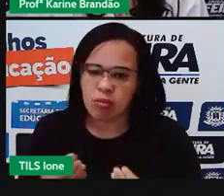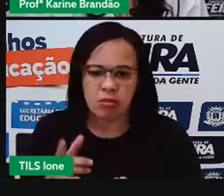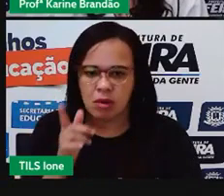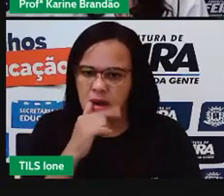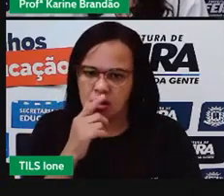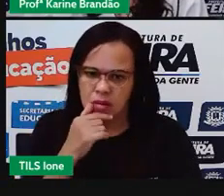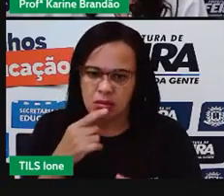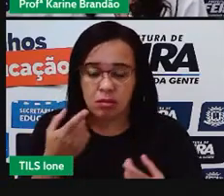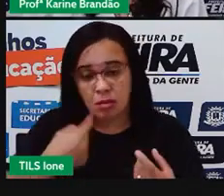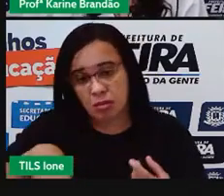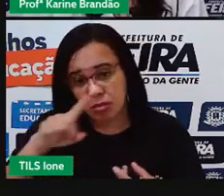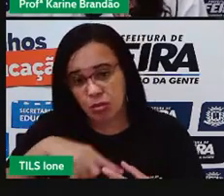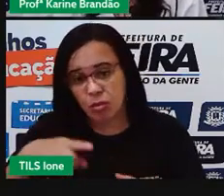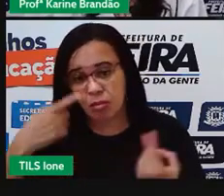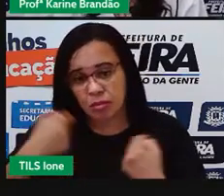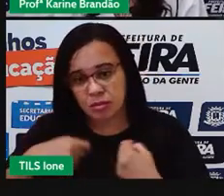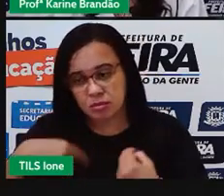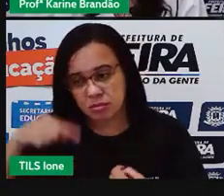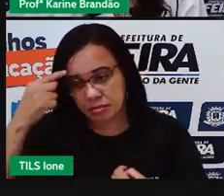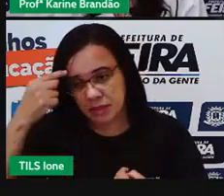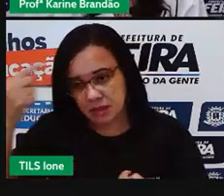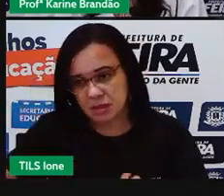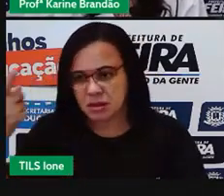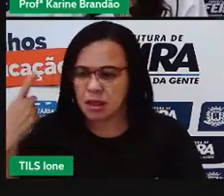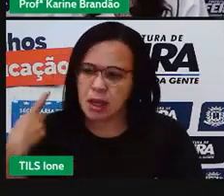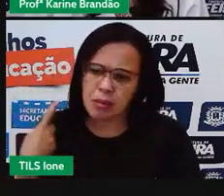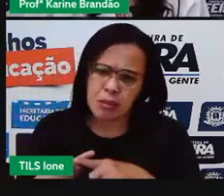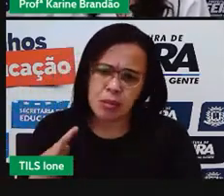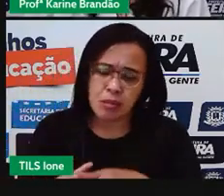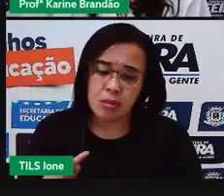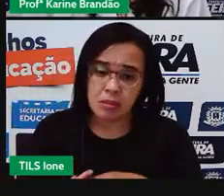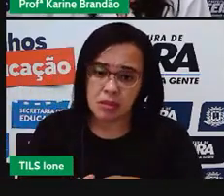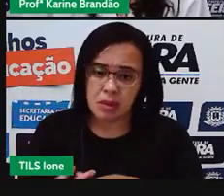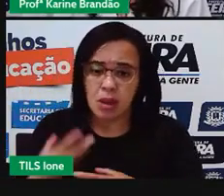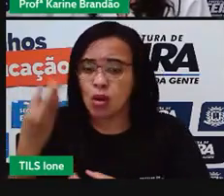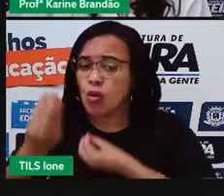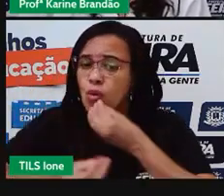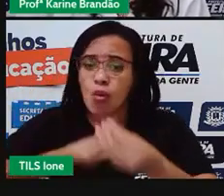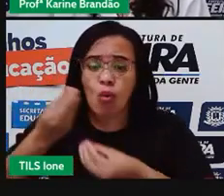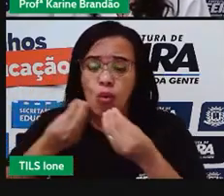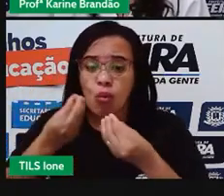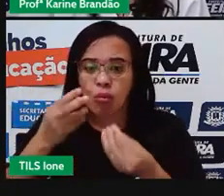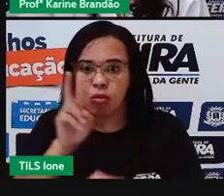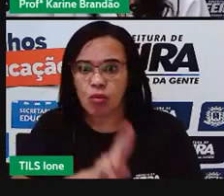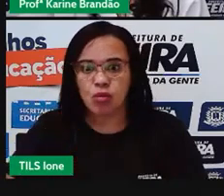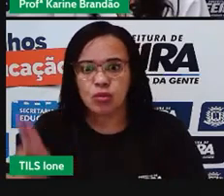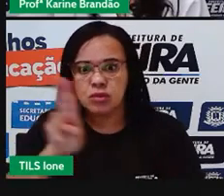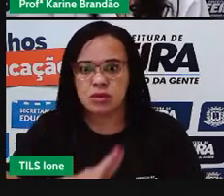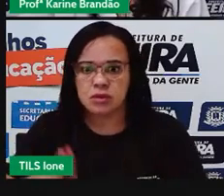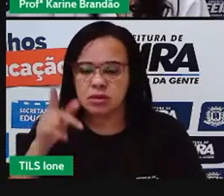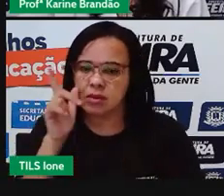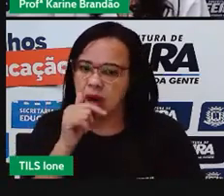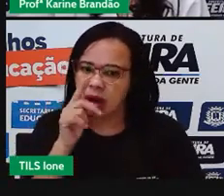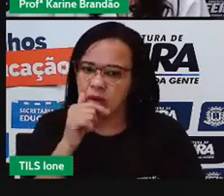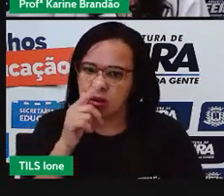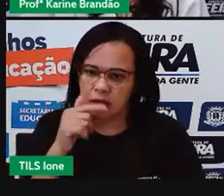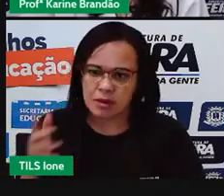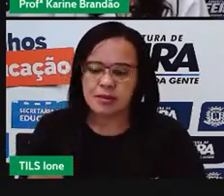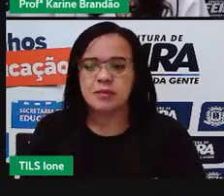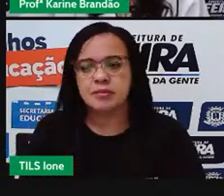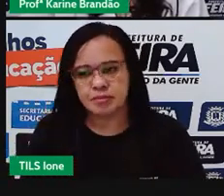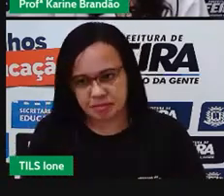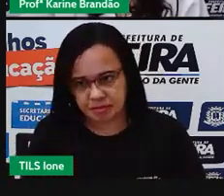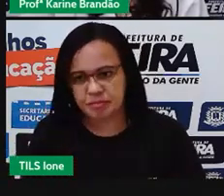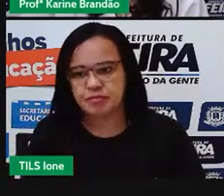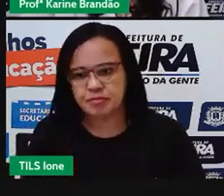está consumindo, de que forma a gente está consumindo. E aí, uma última estatística aqui, 1